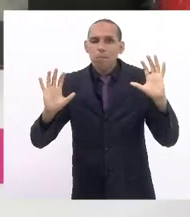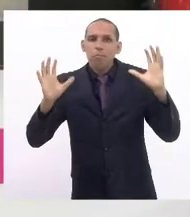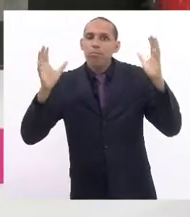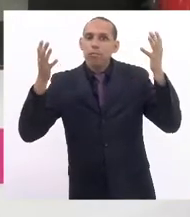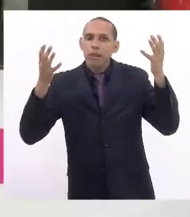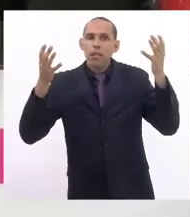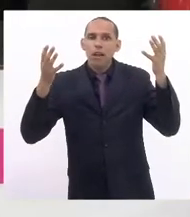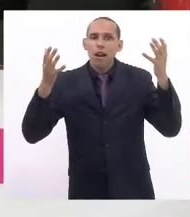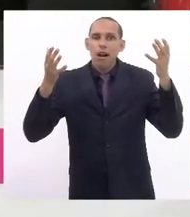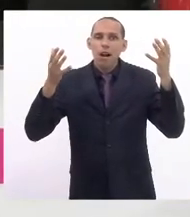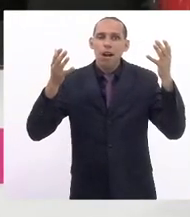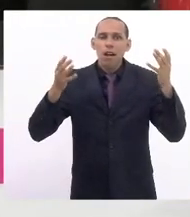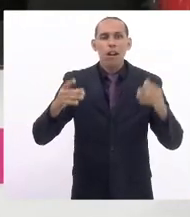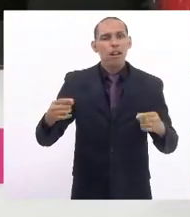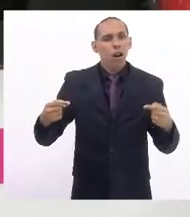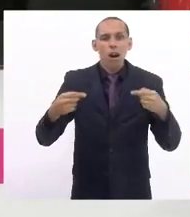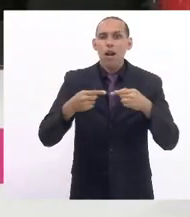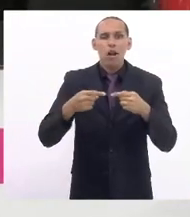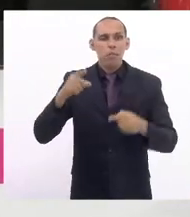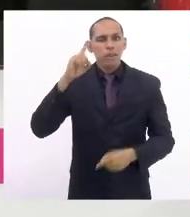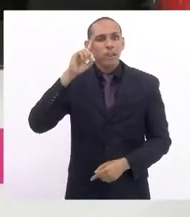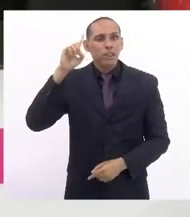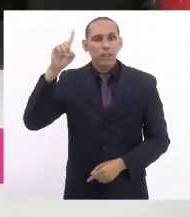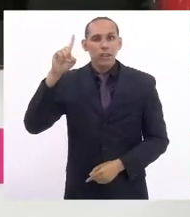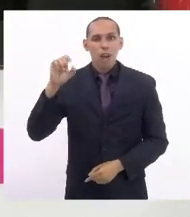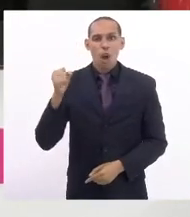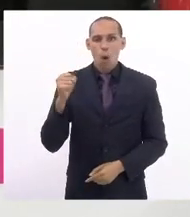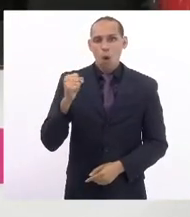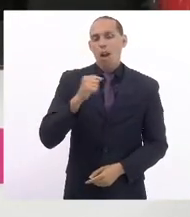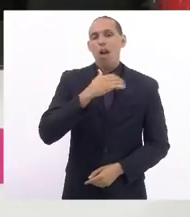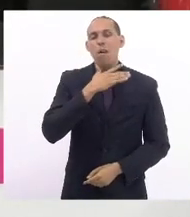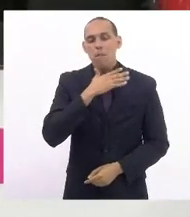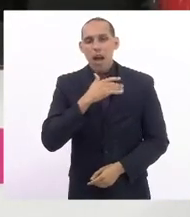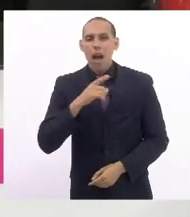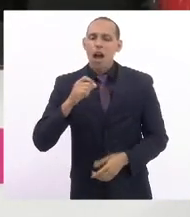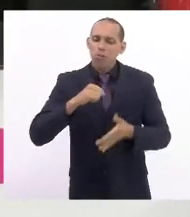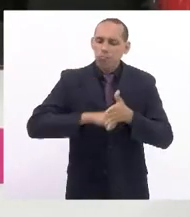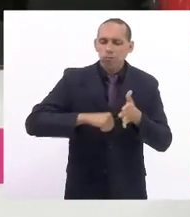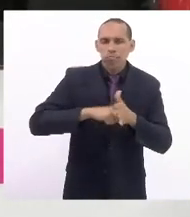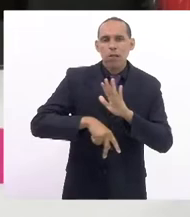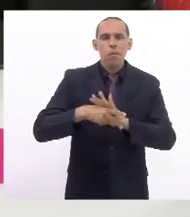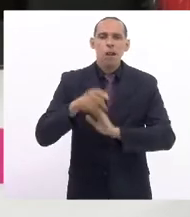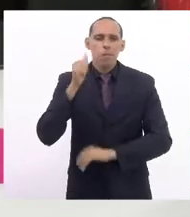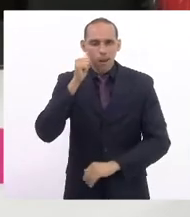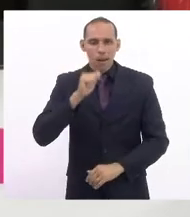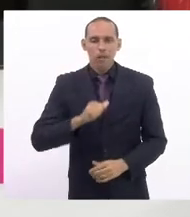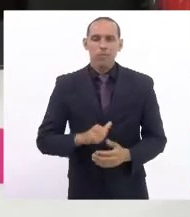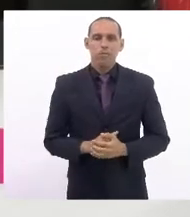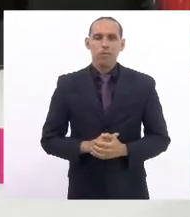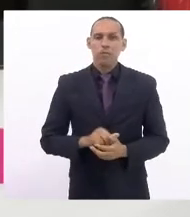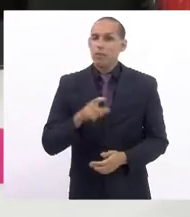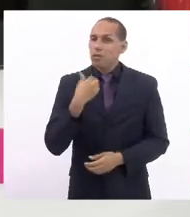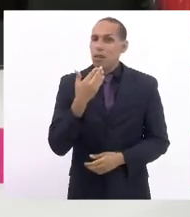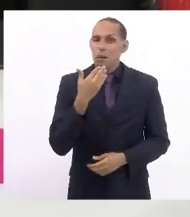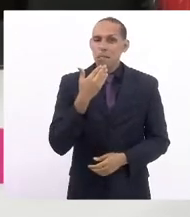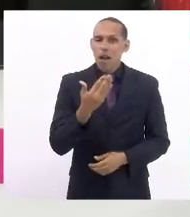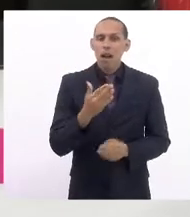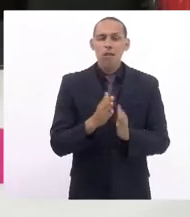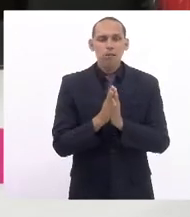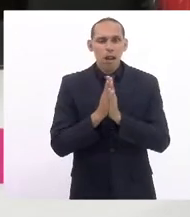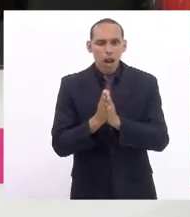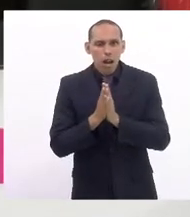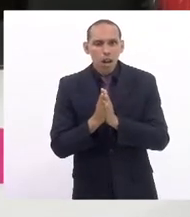em alusão ao 8 de março a luta das mulheres a gente pediria o apoio aos